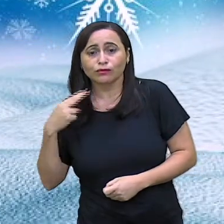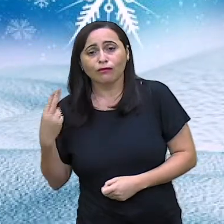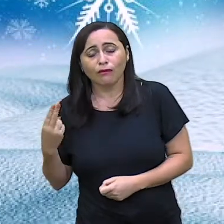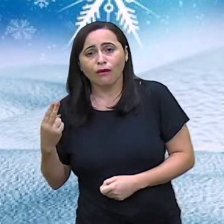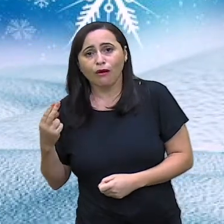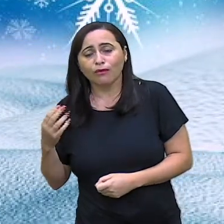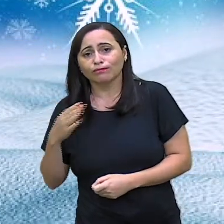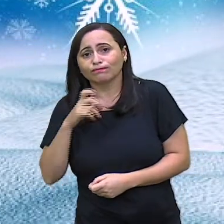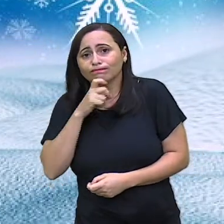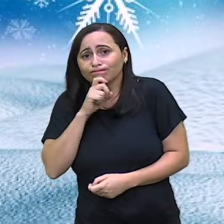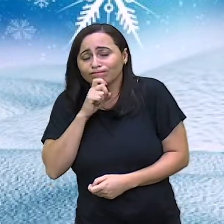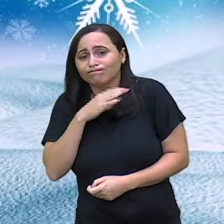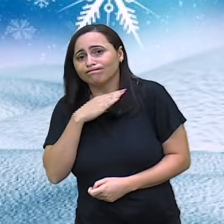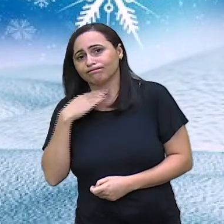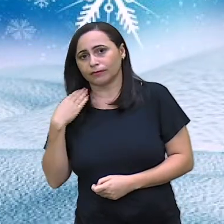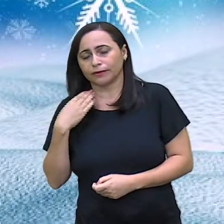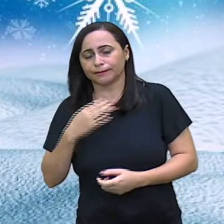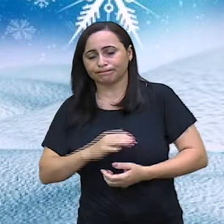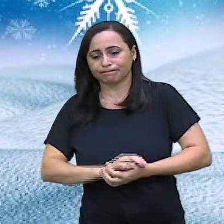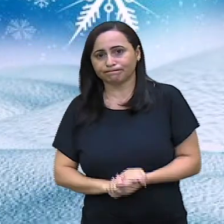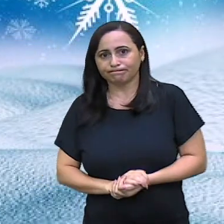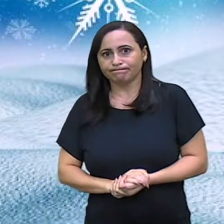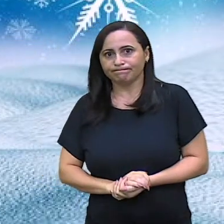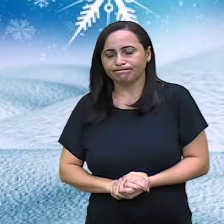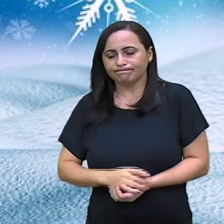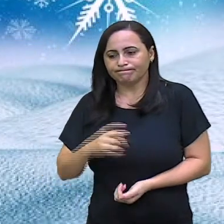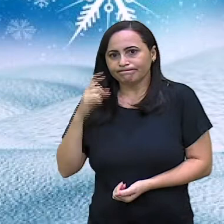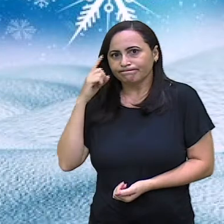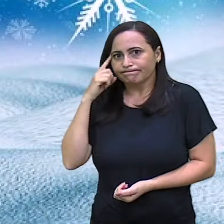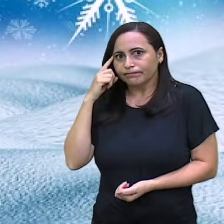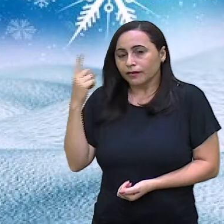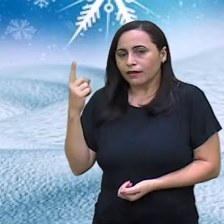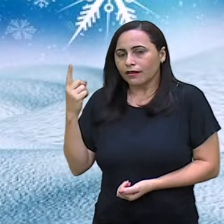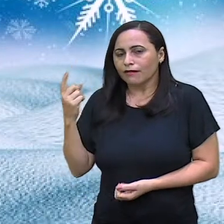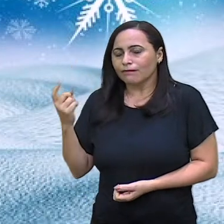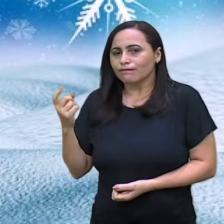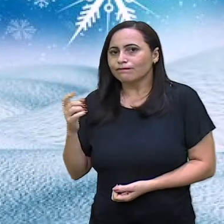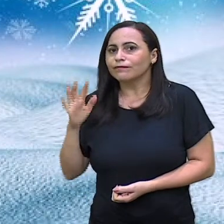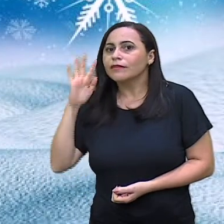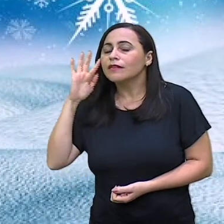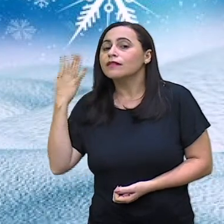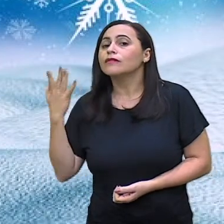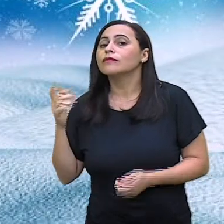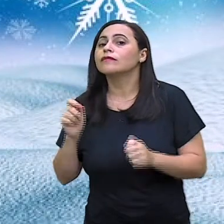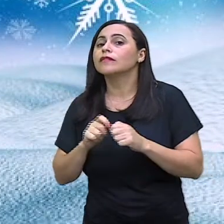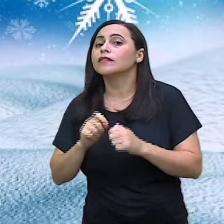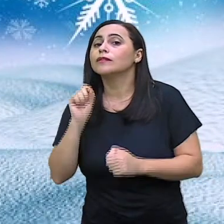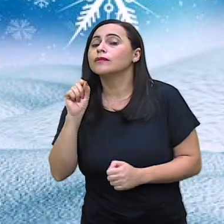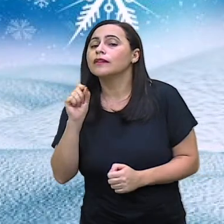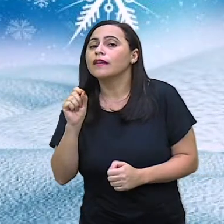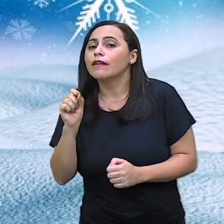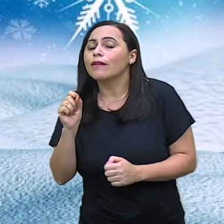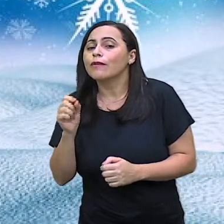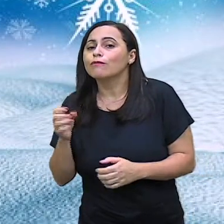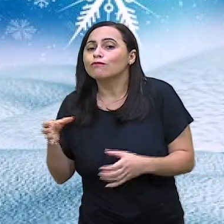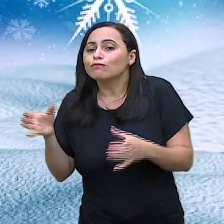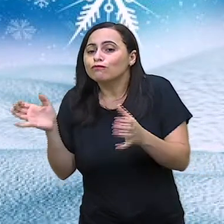Com sabedoria, eles decidiram voltar e ficar, ó, chuntinhos.